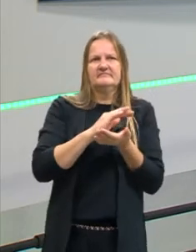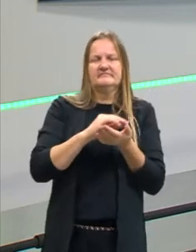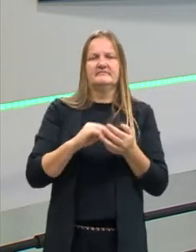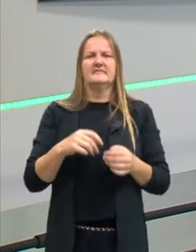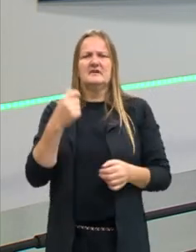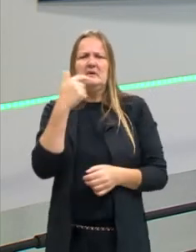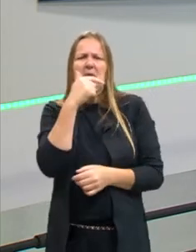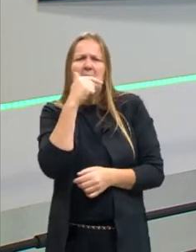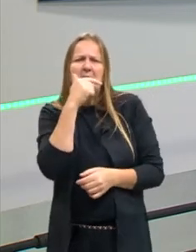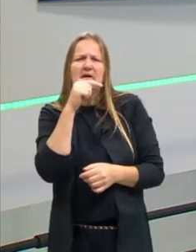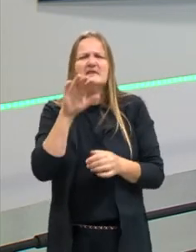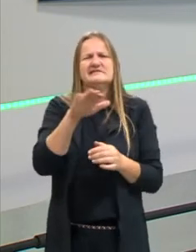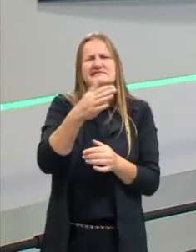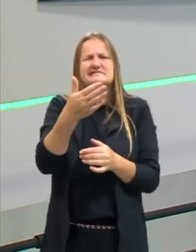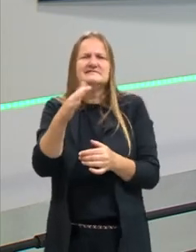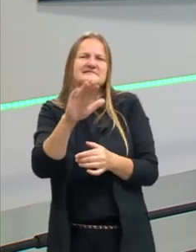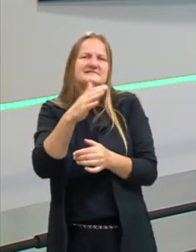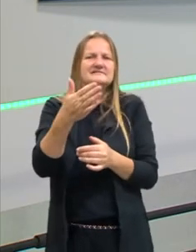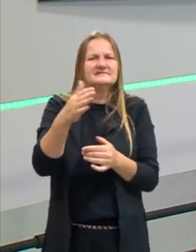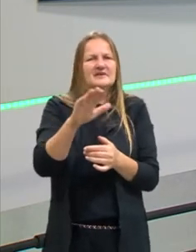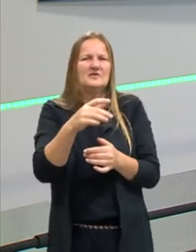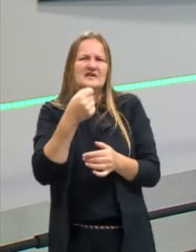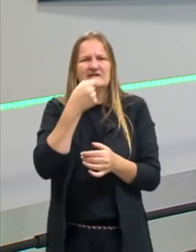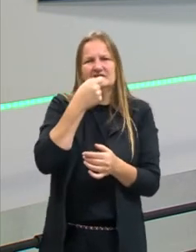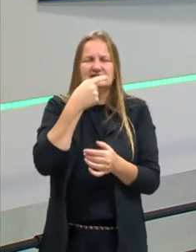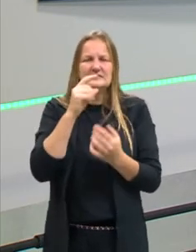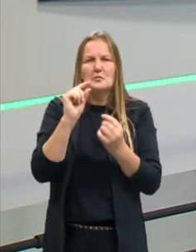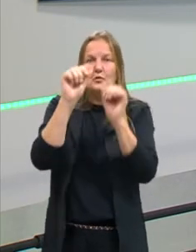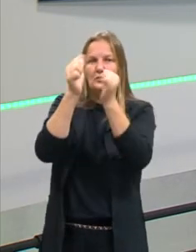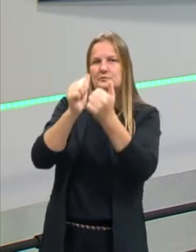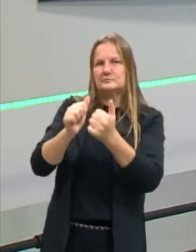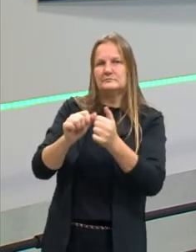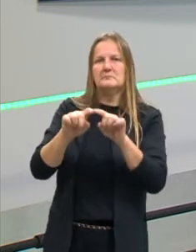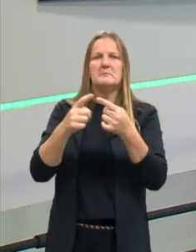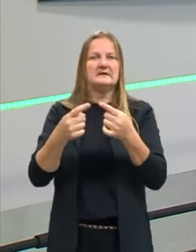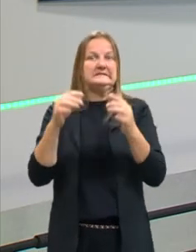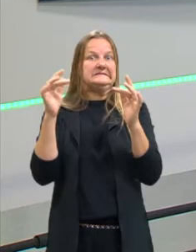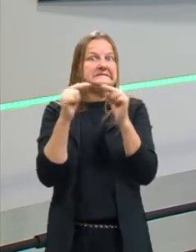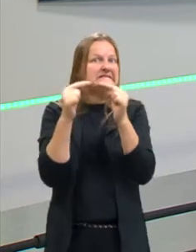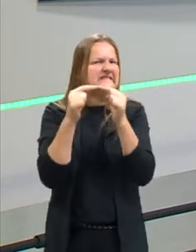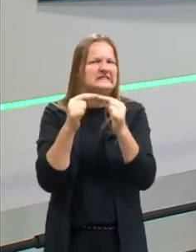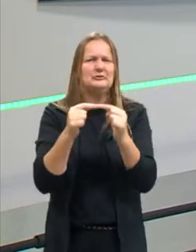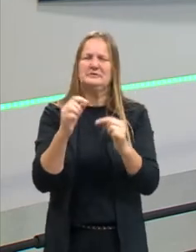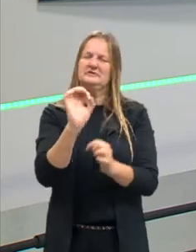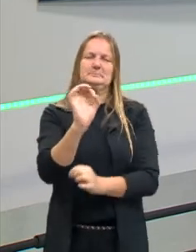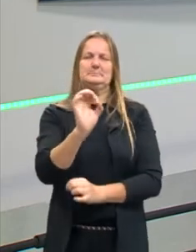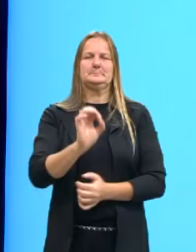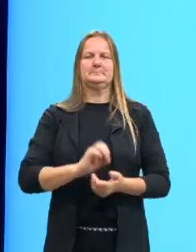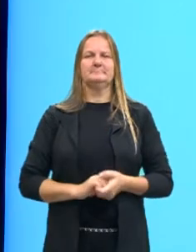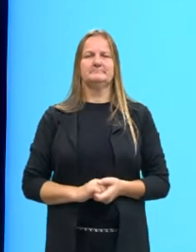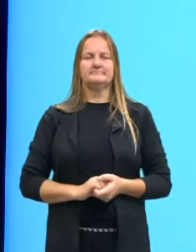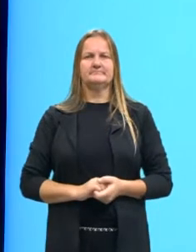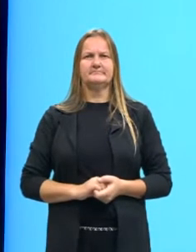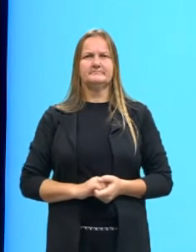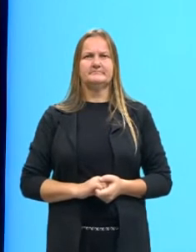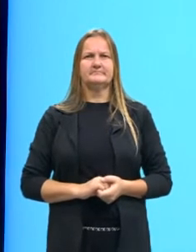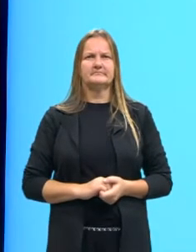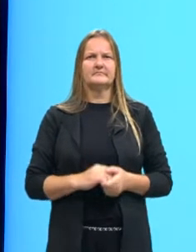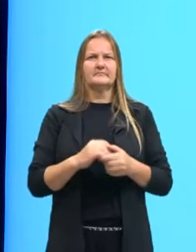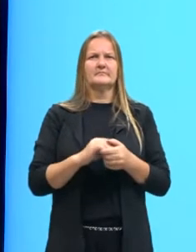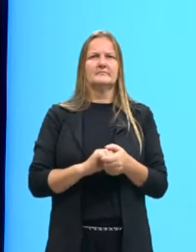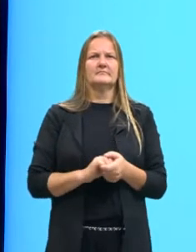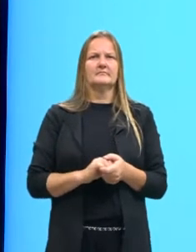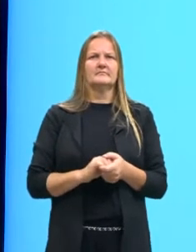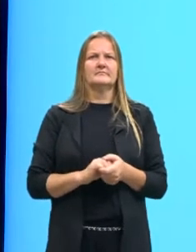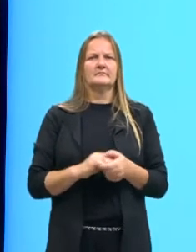O humor tem uma pegada de humor nessa imagem, mas não faz sentido o drama, então não é a